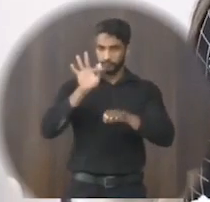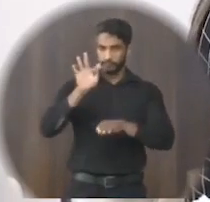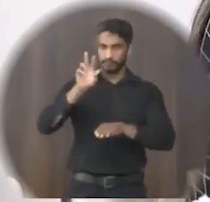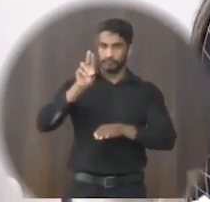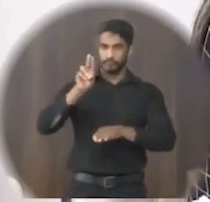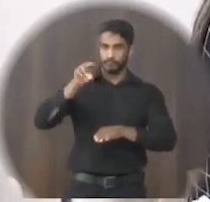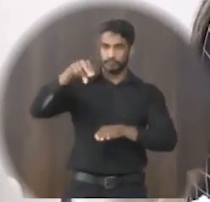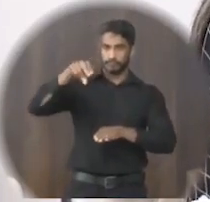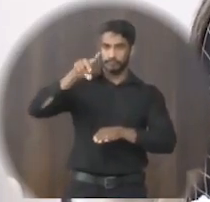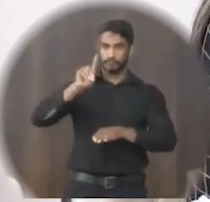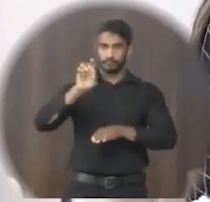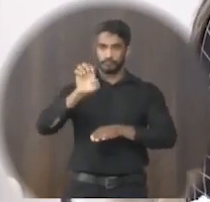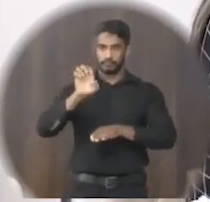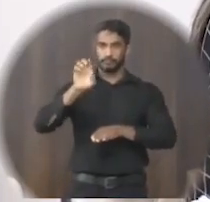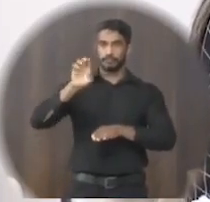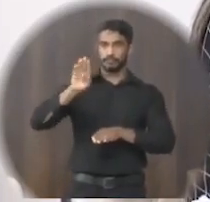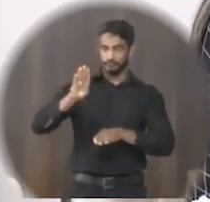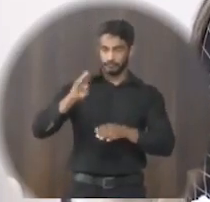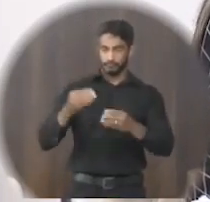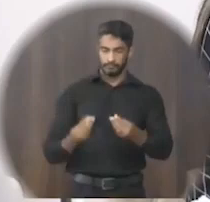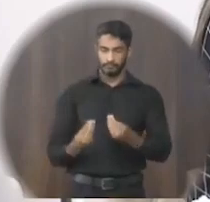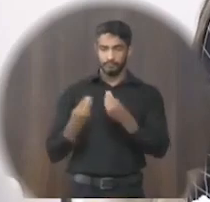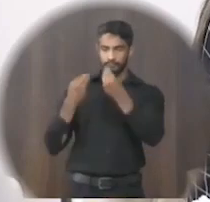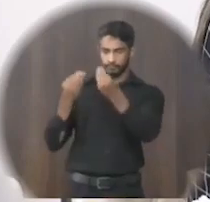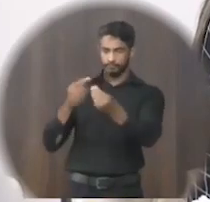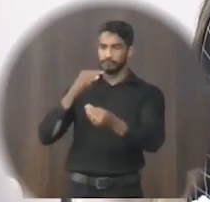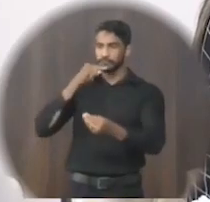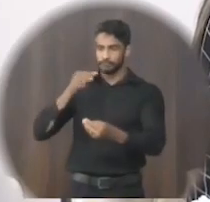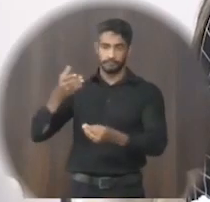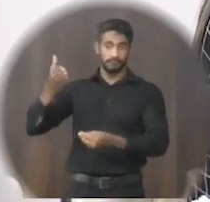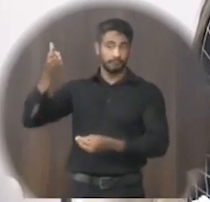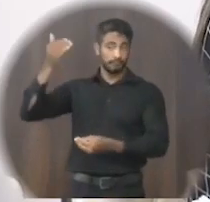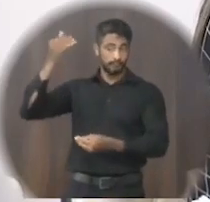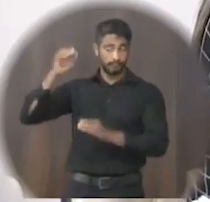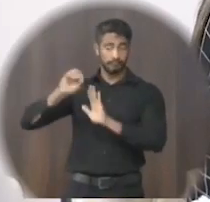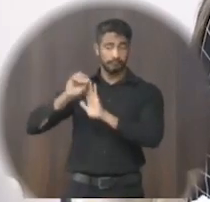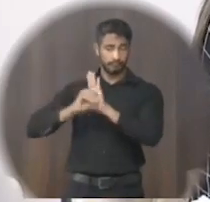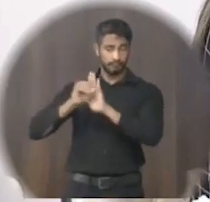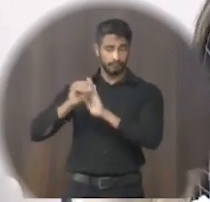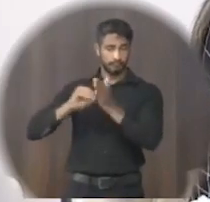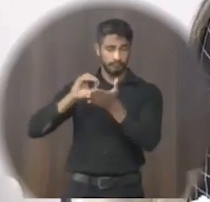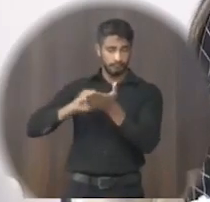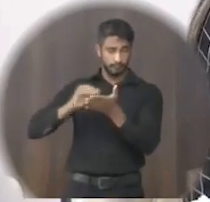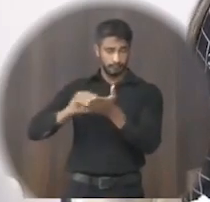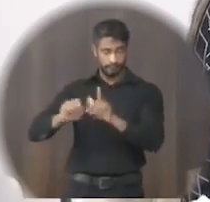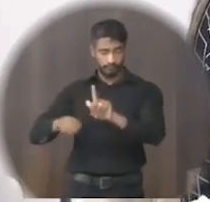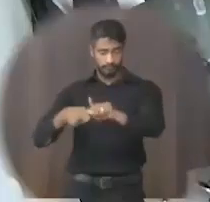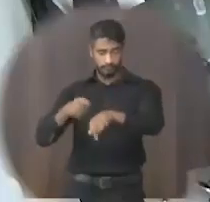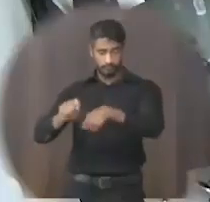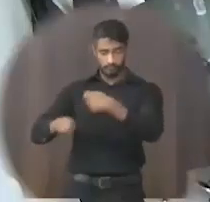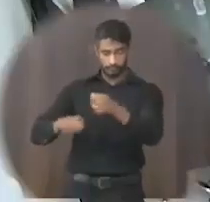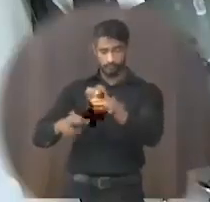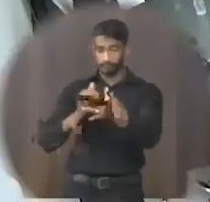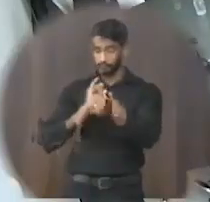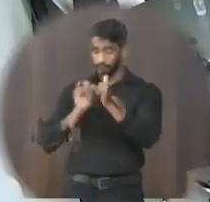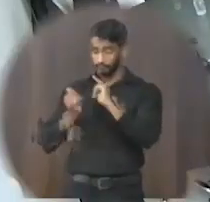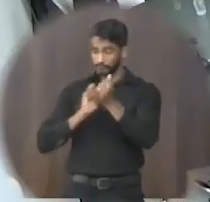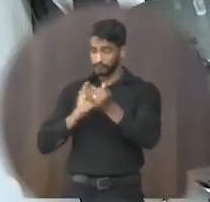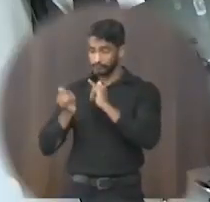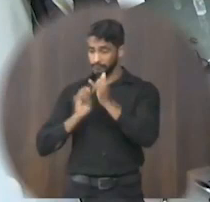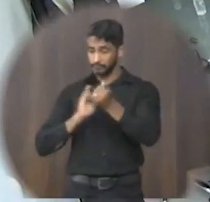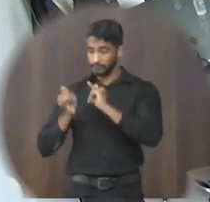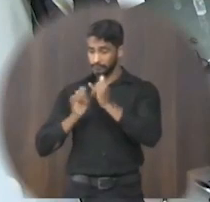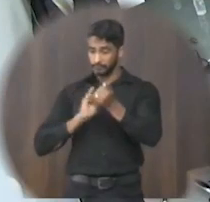entregou nessa semana passada um ofício na Secretaria de Administração informando